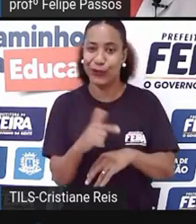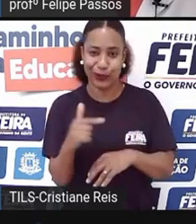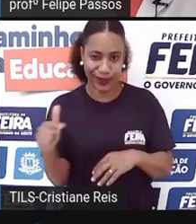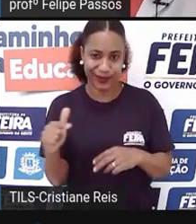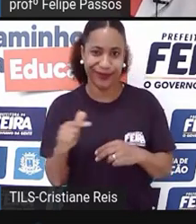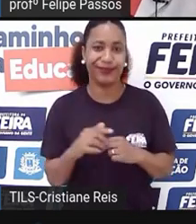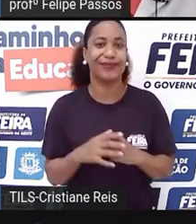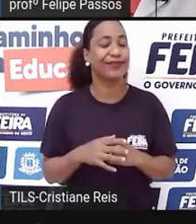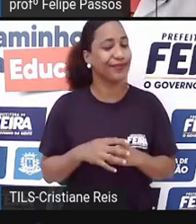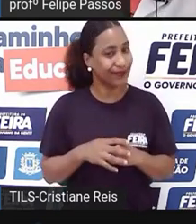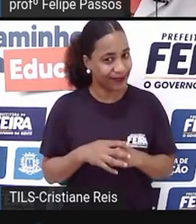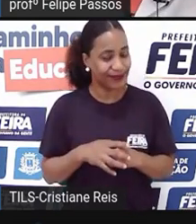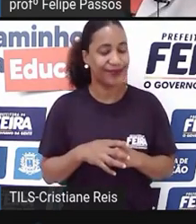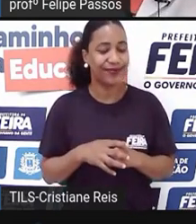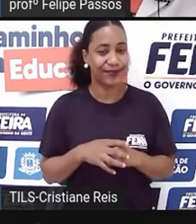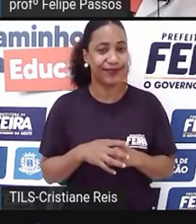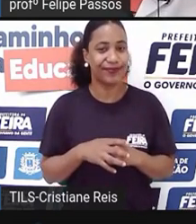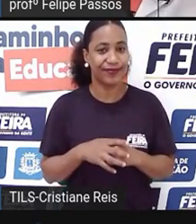isso, isso,